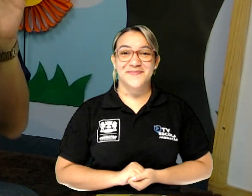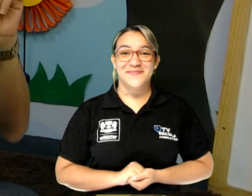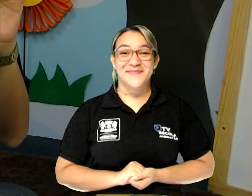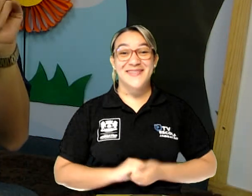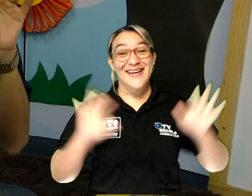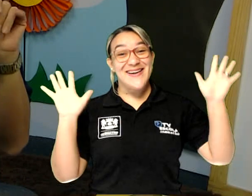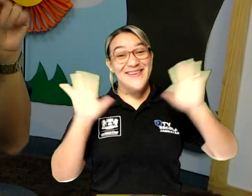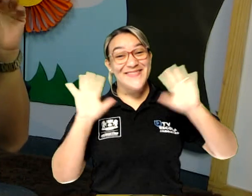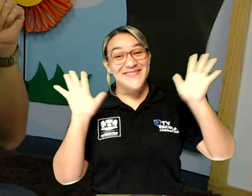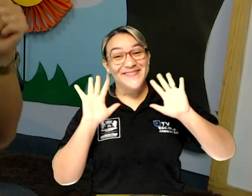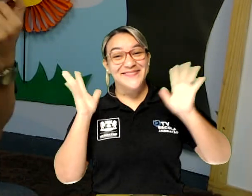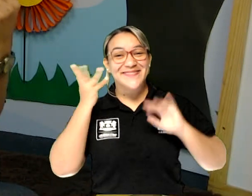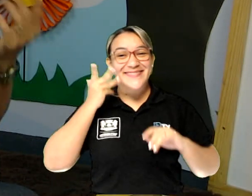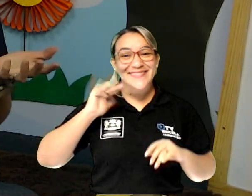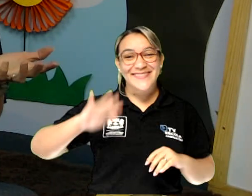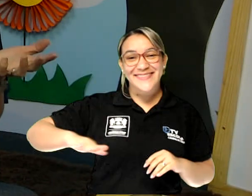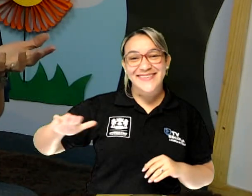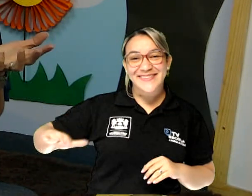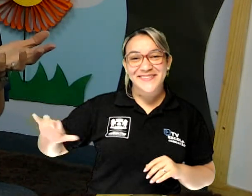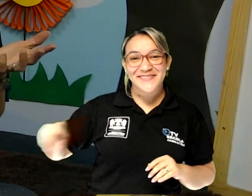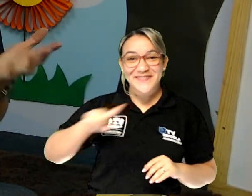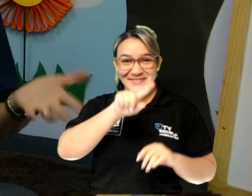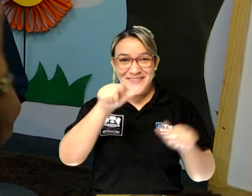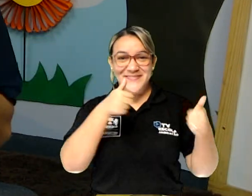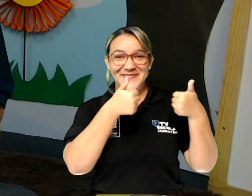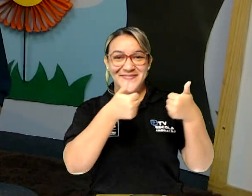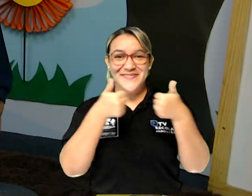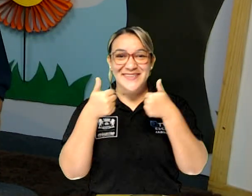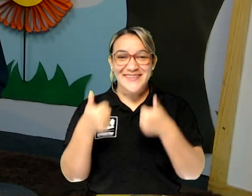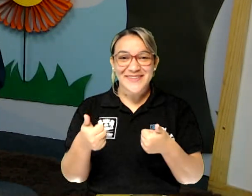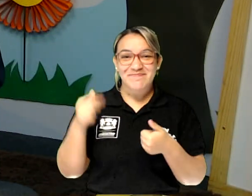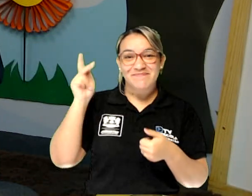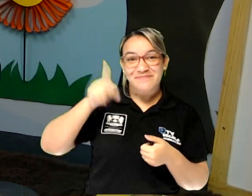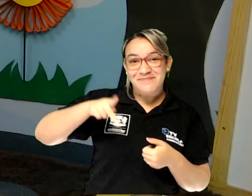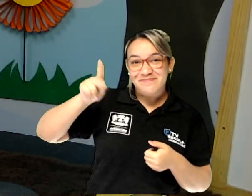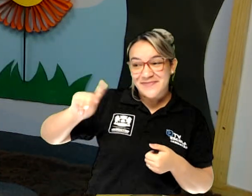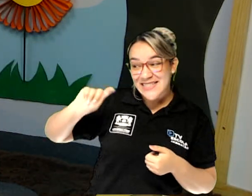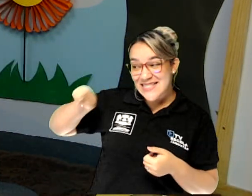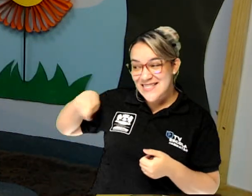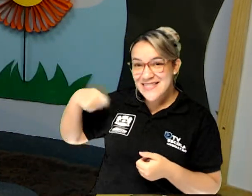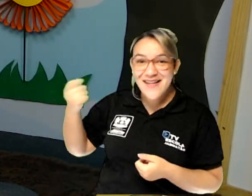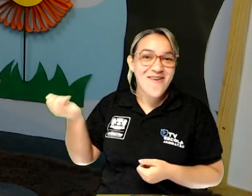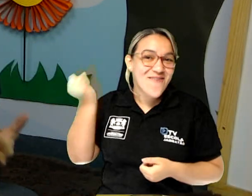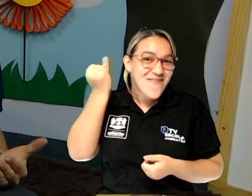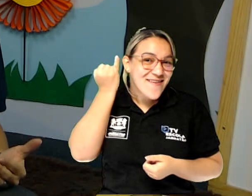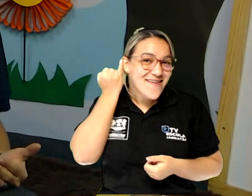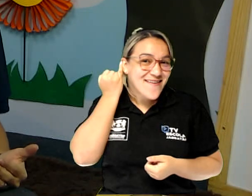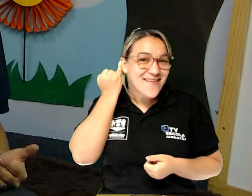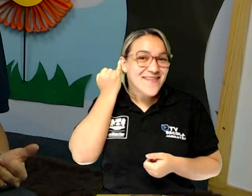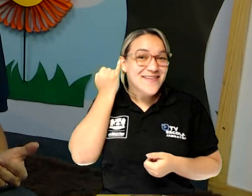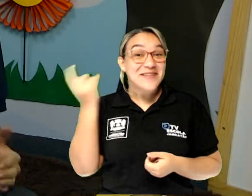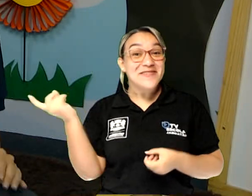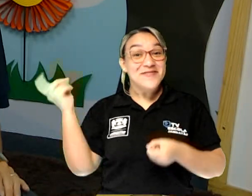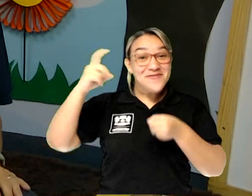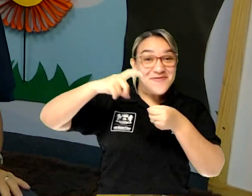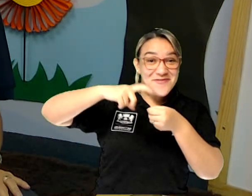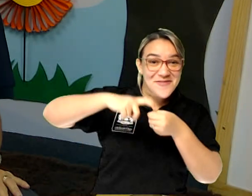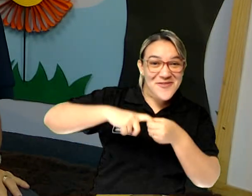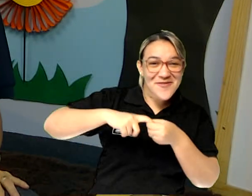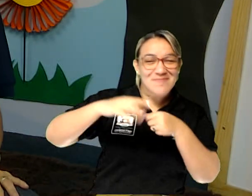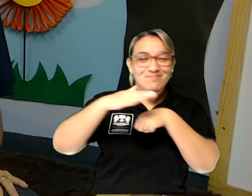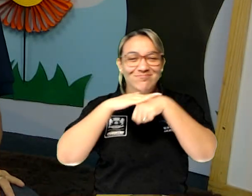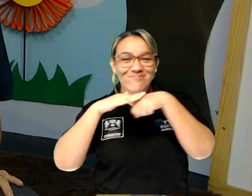Olá, crianças! Tudo bem? Eu sou a professora Isabelle e estamos de volta para